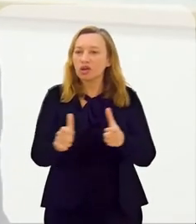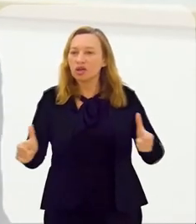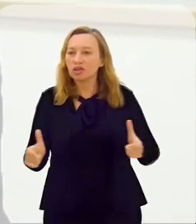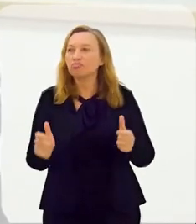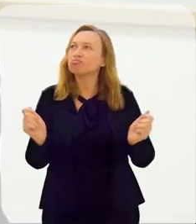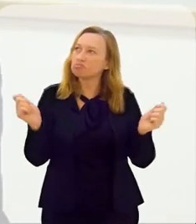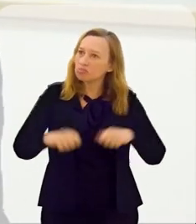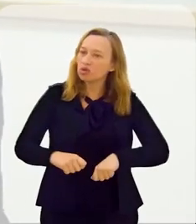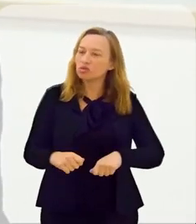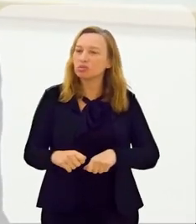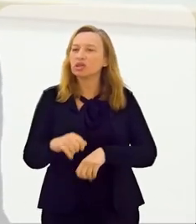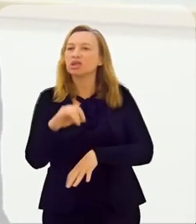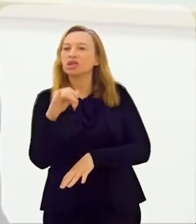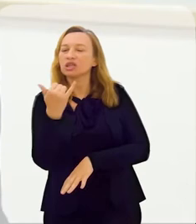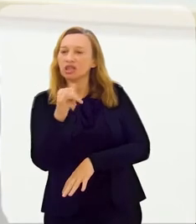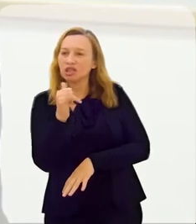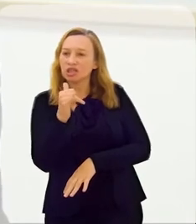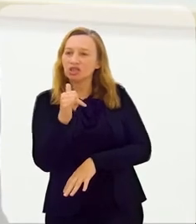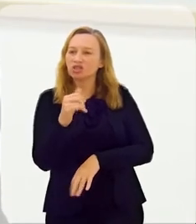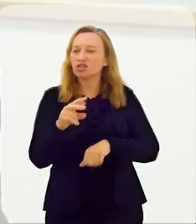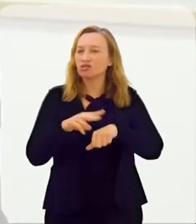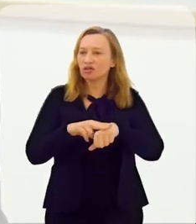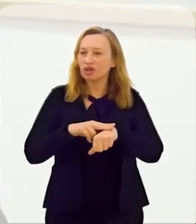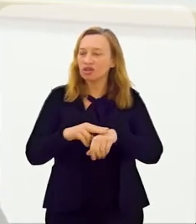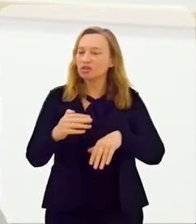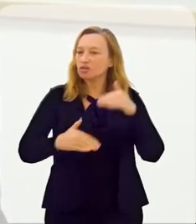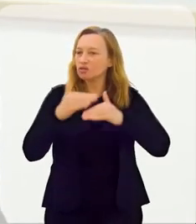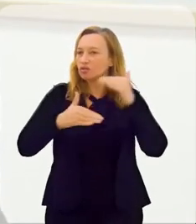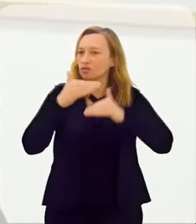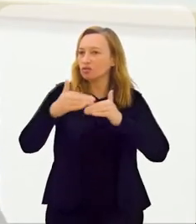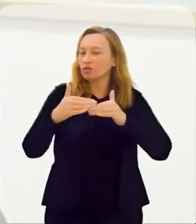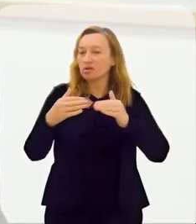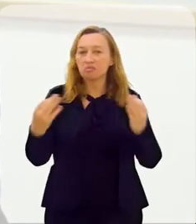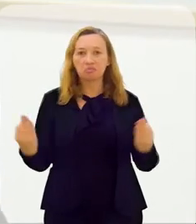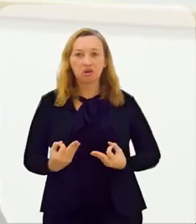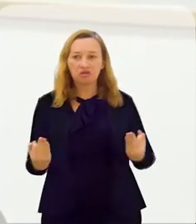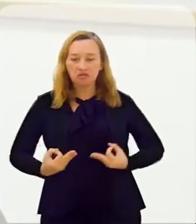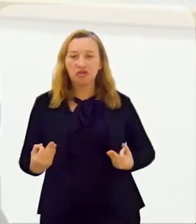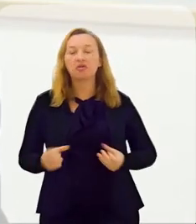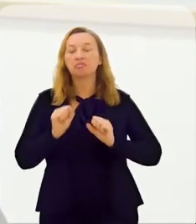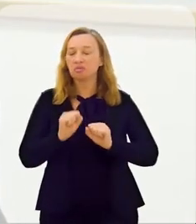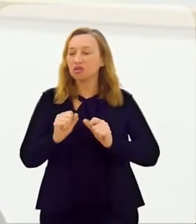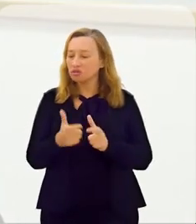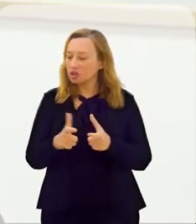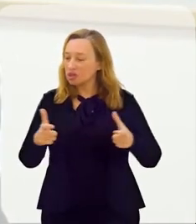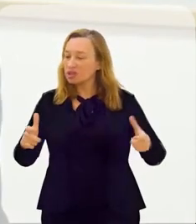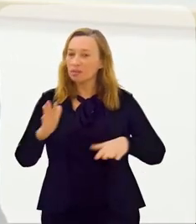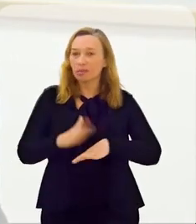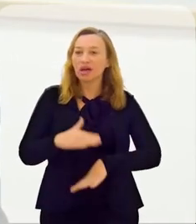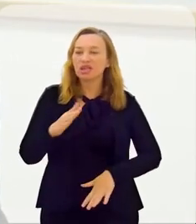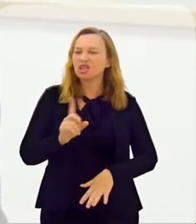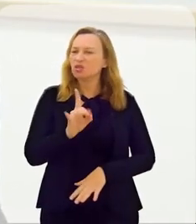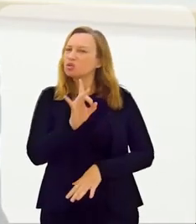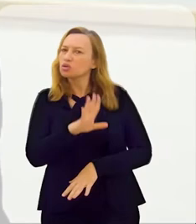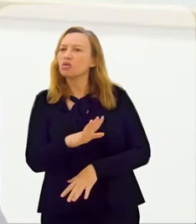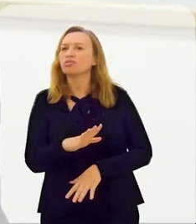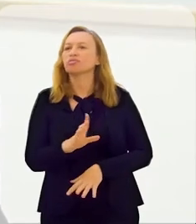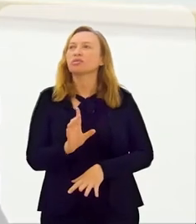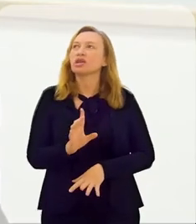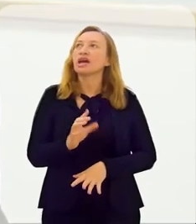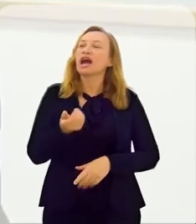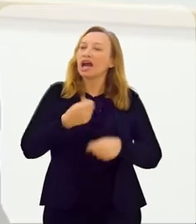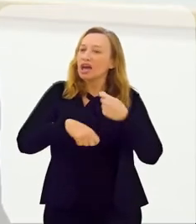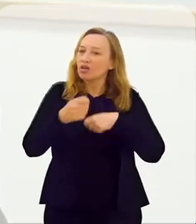grande, mas existe possibilidade de energia verde ser desenvolvida, é um campo fantástico, que nós podemos